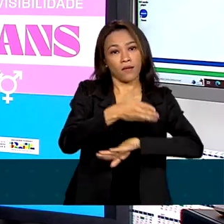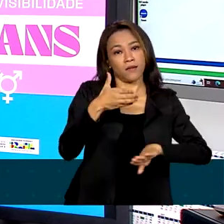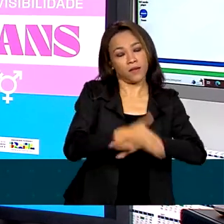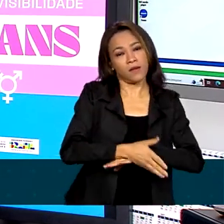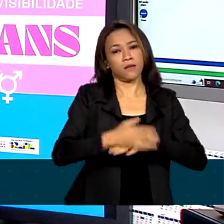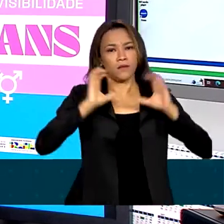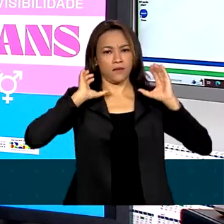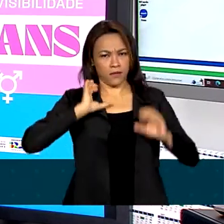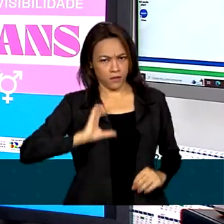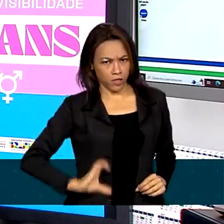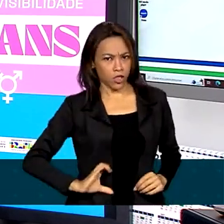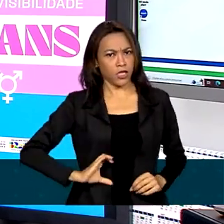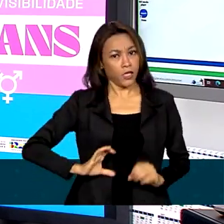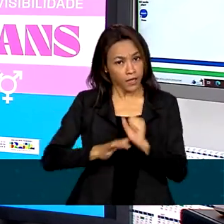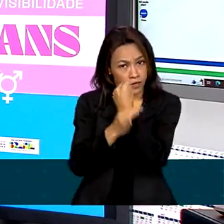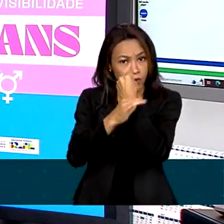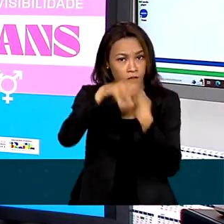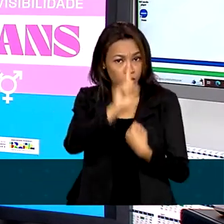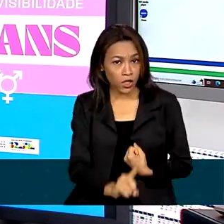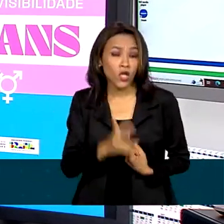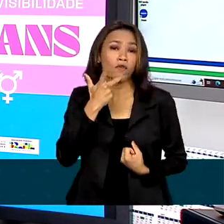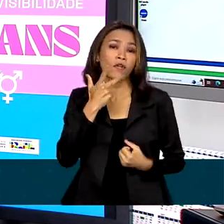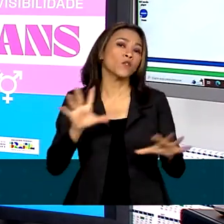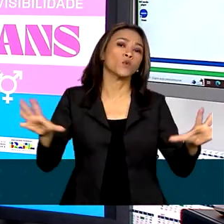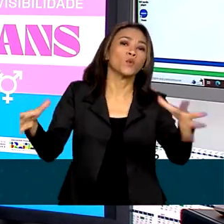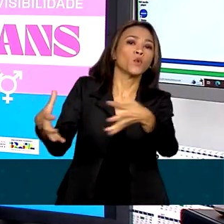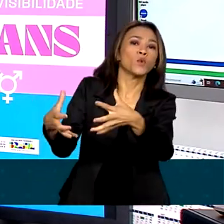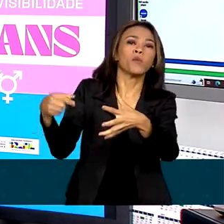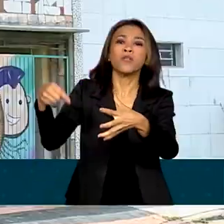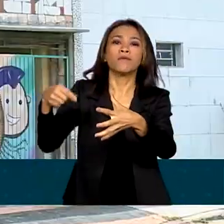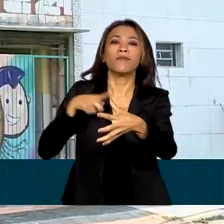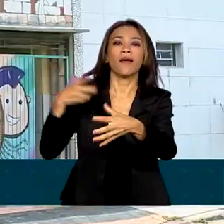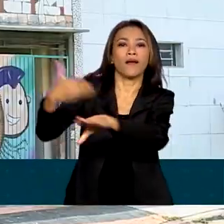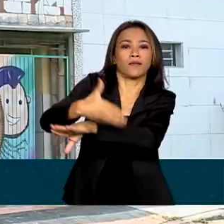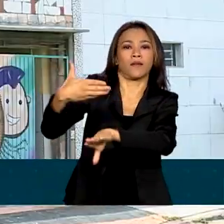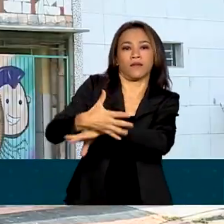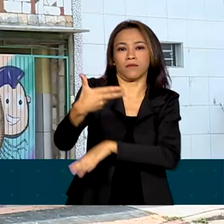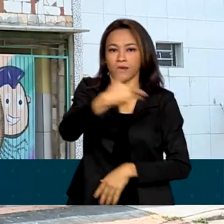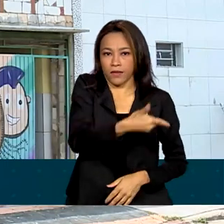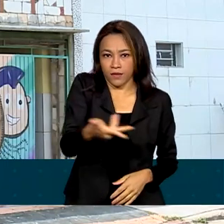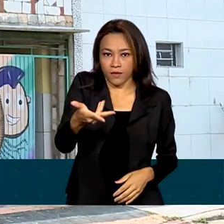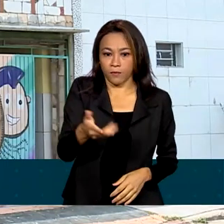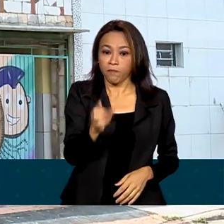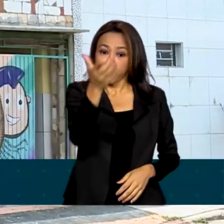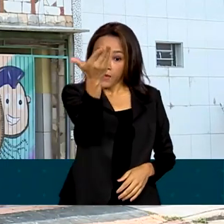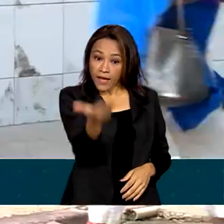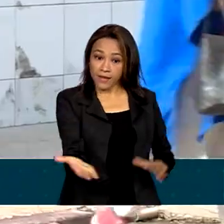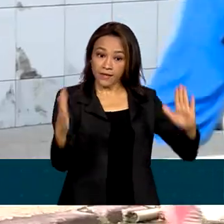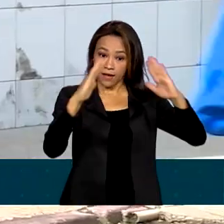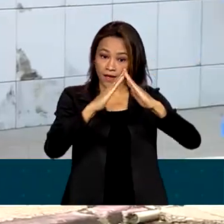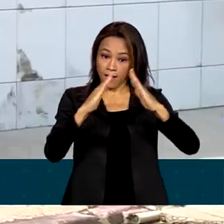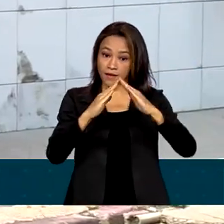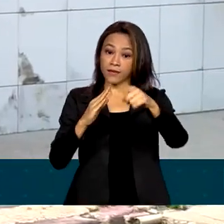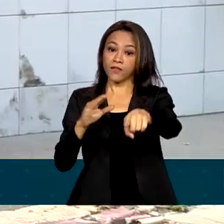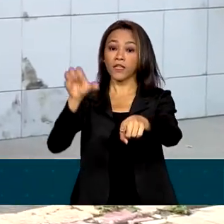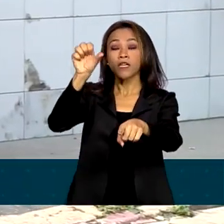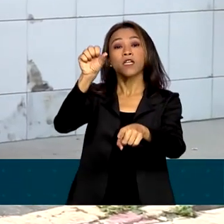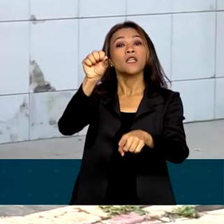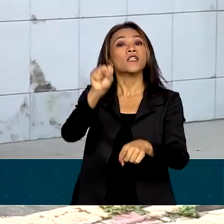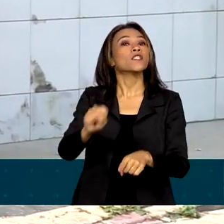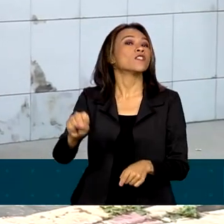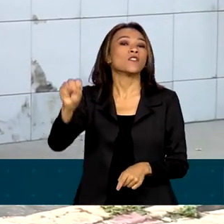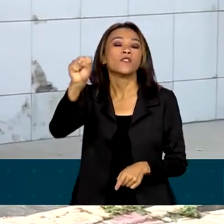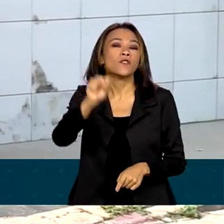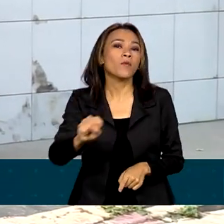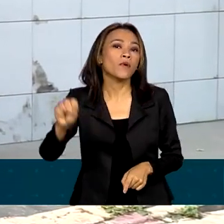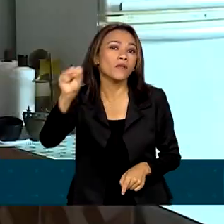direitos, eu estou falando de uma população que não acessa isso. A Casa Rosa fica em Sobradinho, a 20 quilômetros do